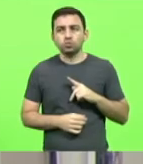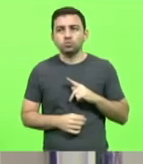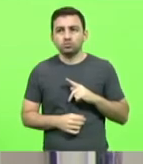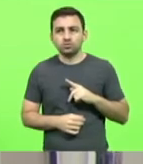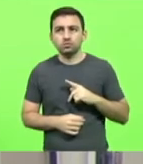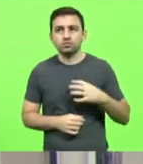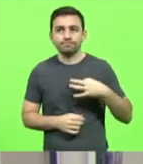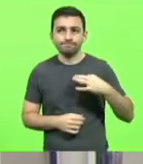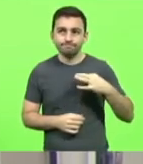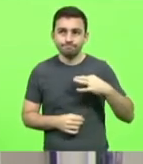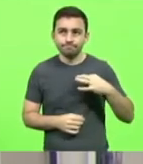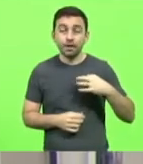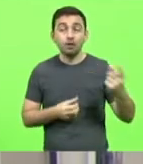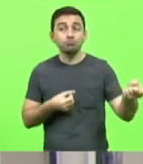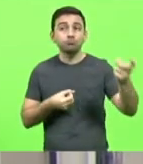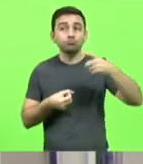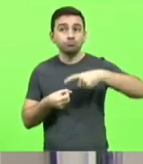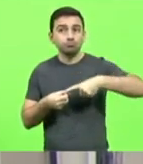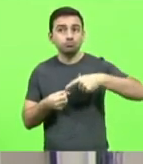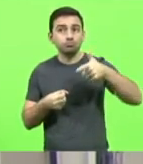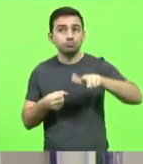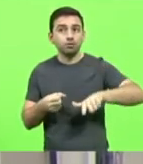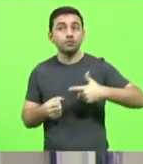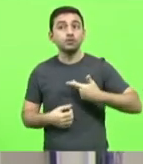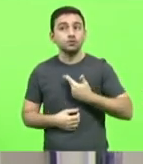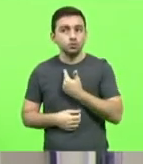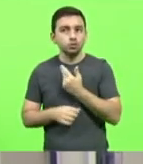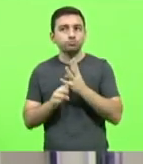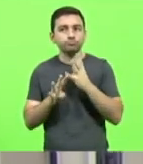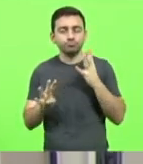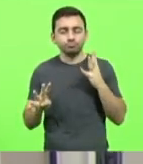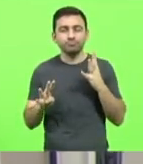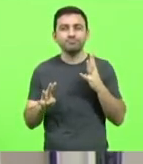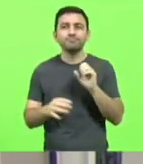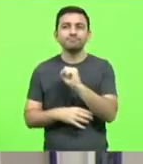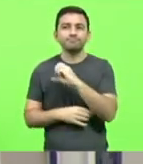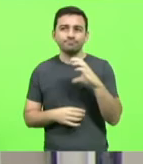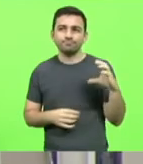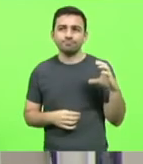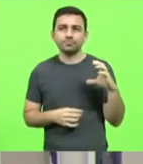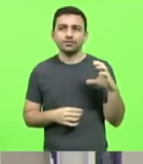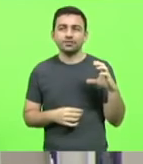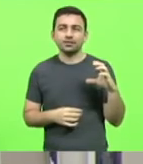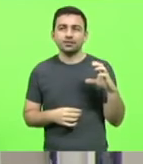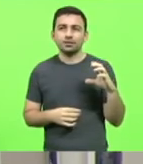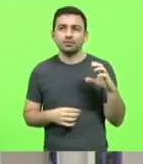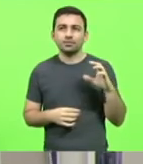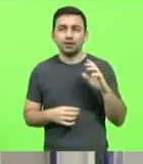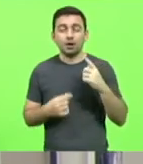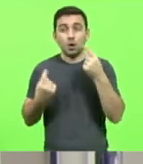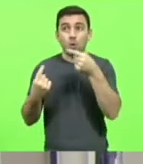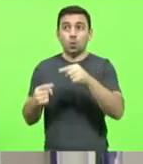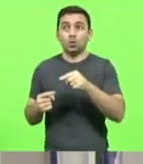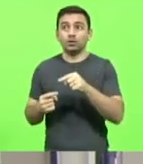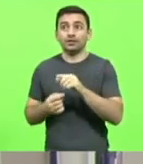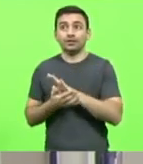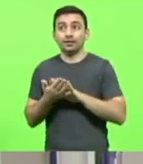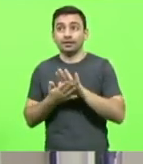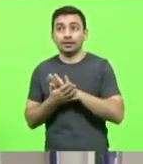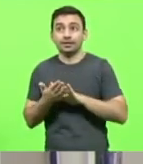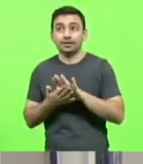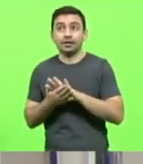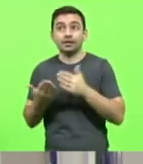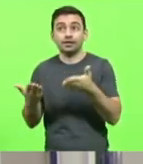de retomada das cirurgias eletivas em Santa Catarina, sem que ameace para tal o